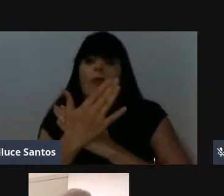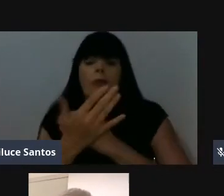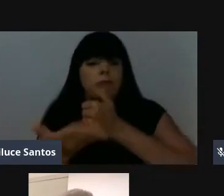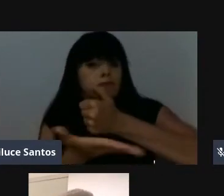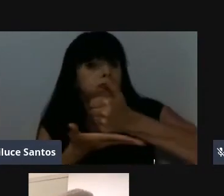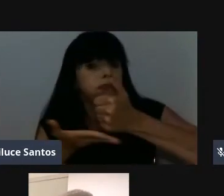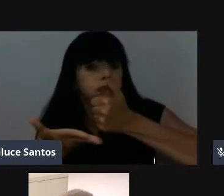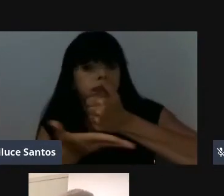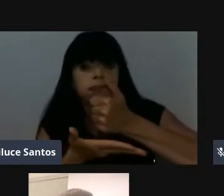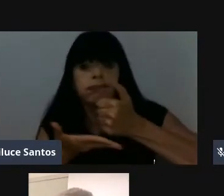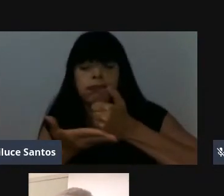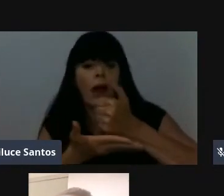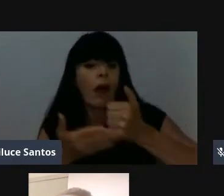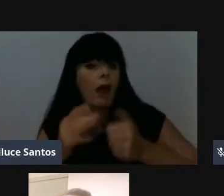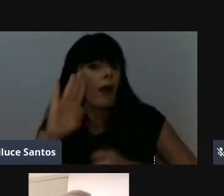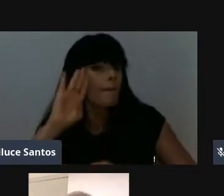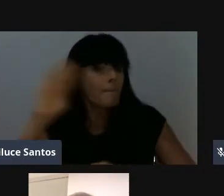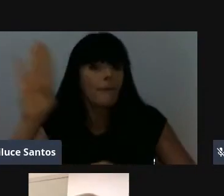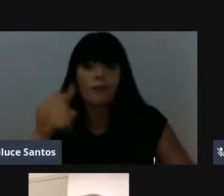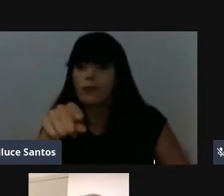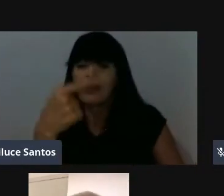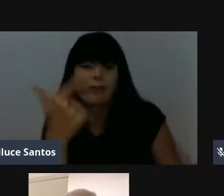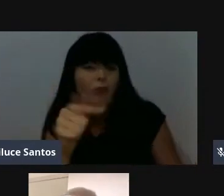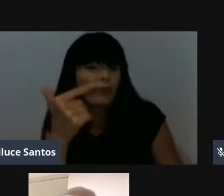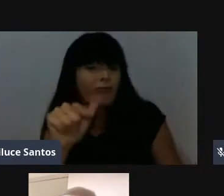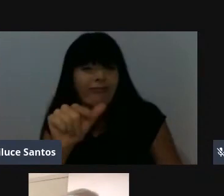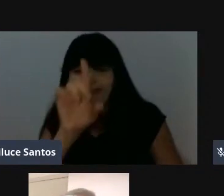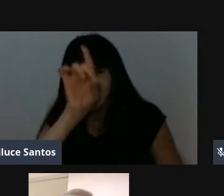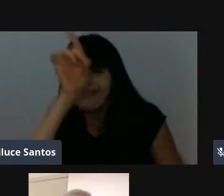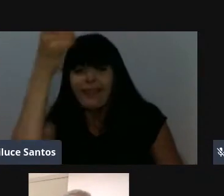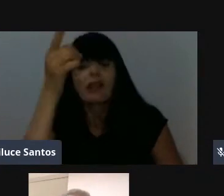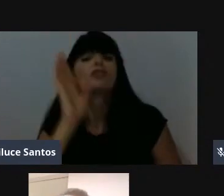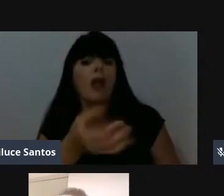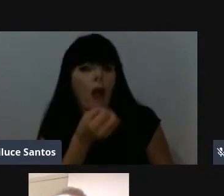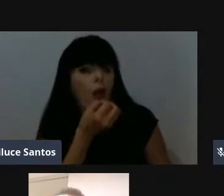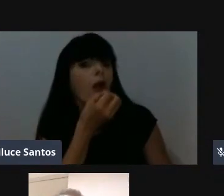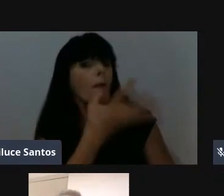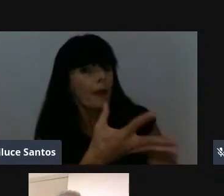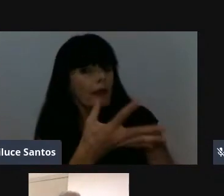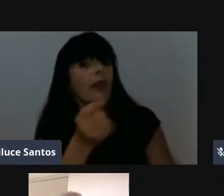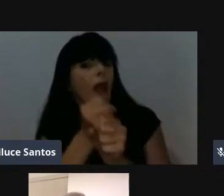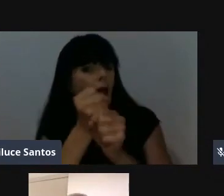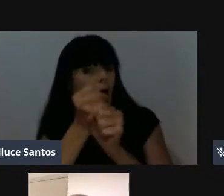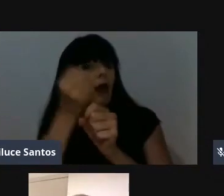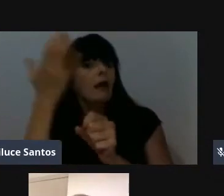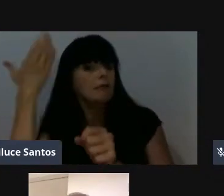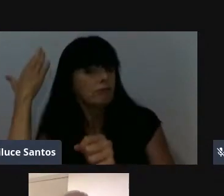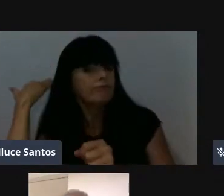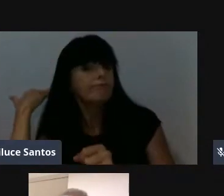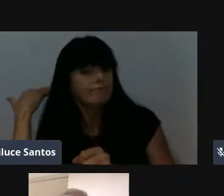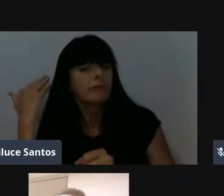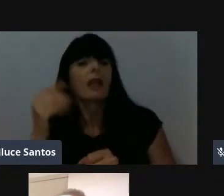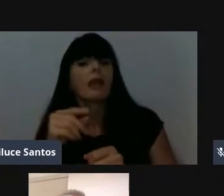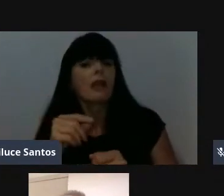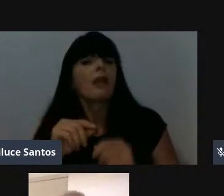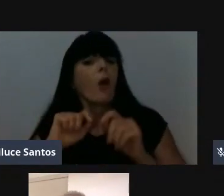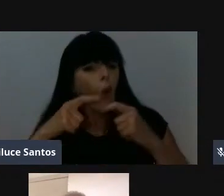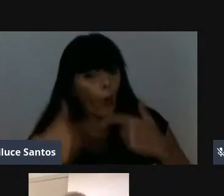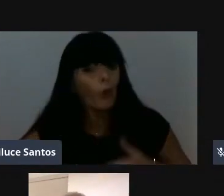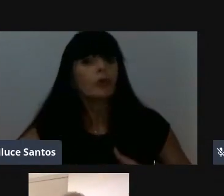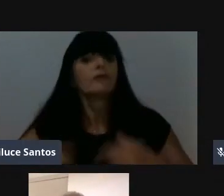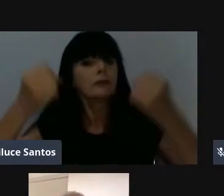gigante, vocês não têm ideia, né, eu já comentei com ela isso há anos atrás, né, e reforço com vocês,